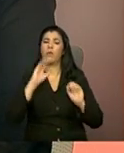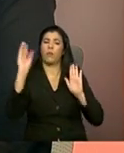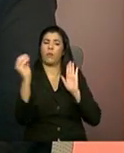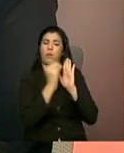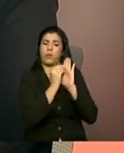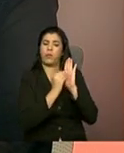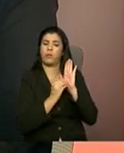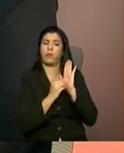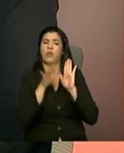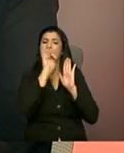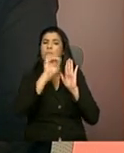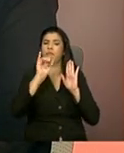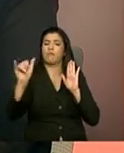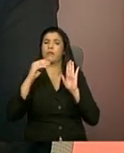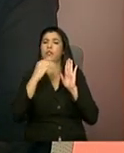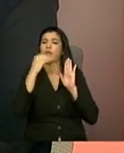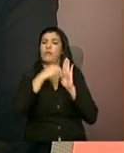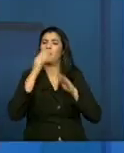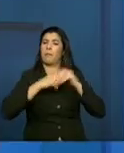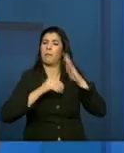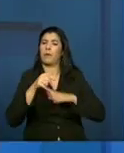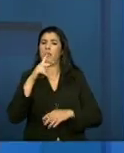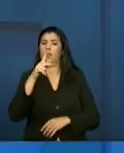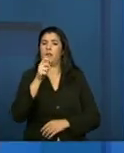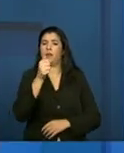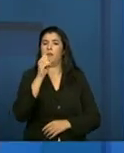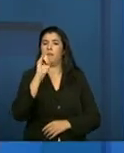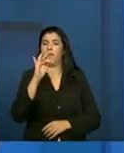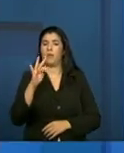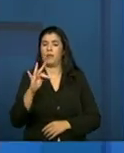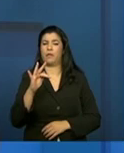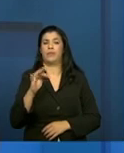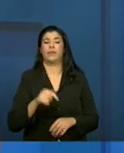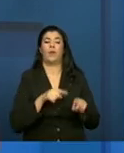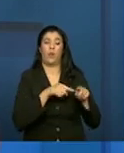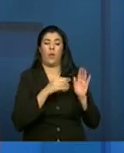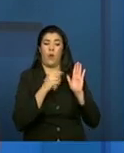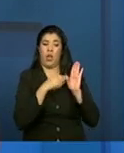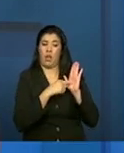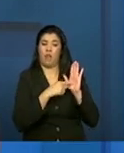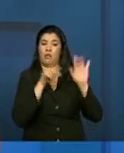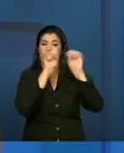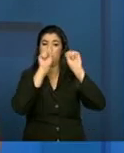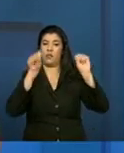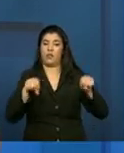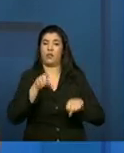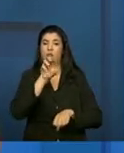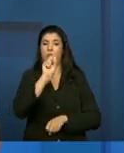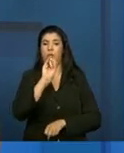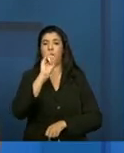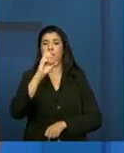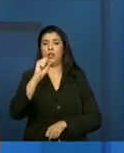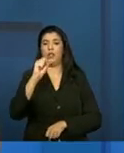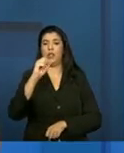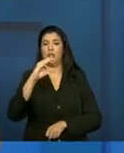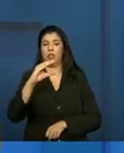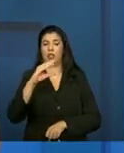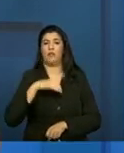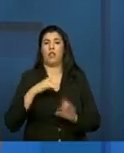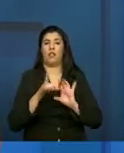realizadas no âmbito do PAEF? Bom, o SISC foi disponibilizado em abril, né, desse ano.